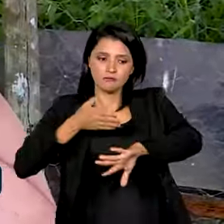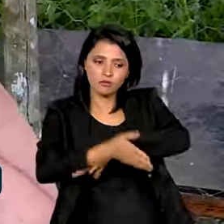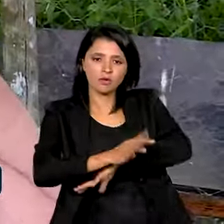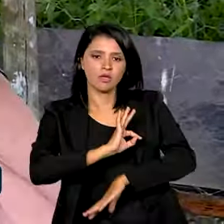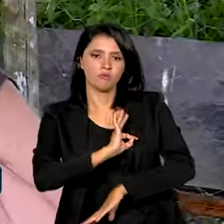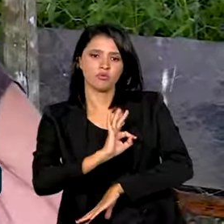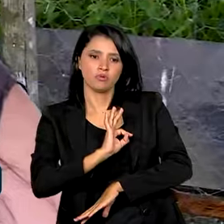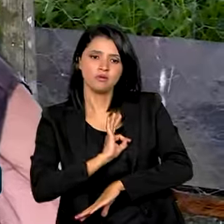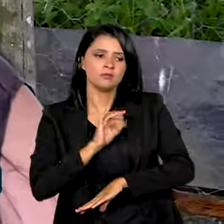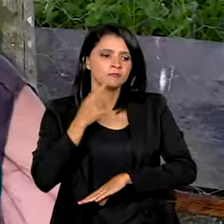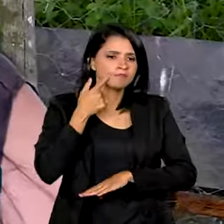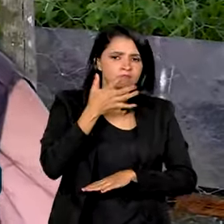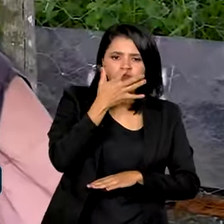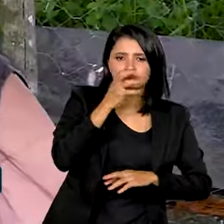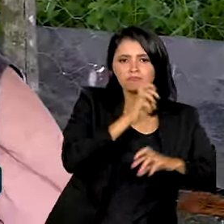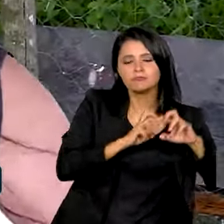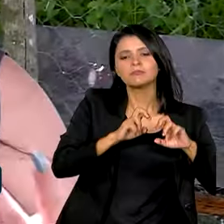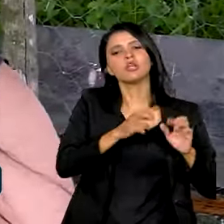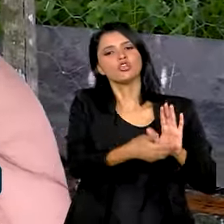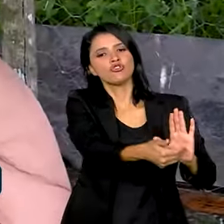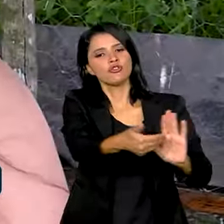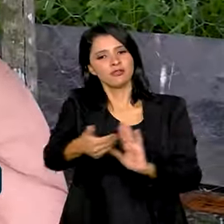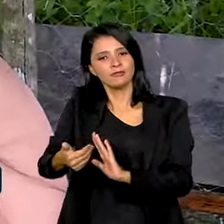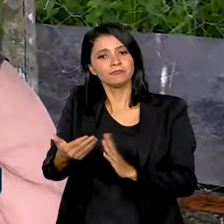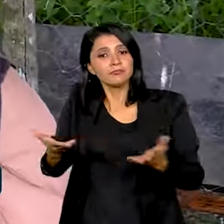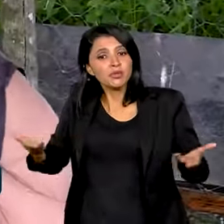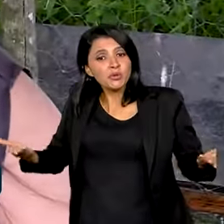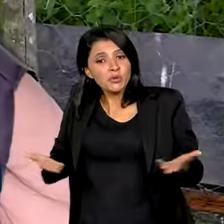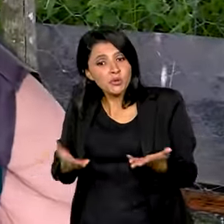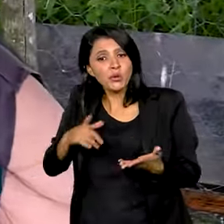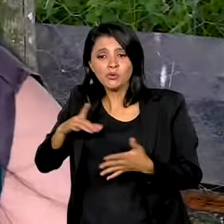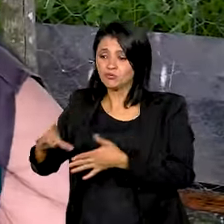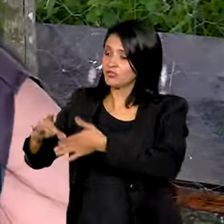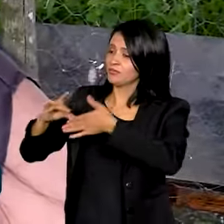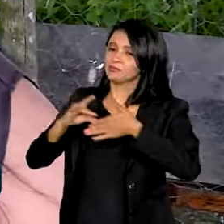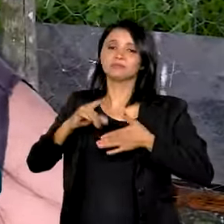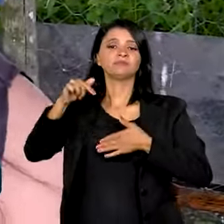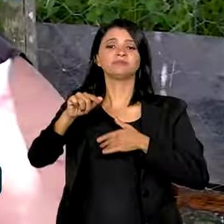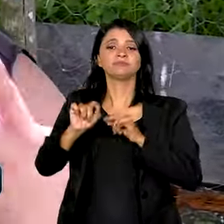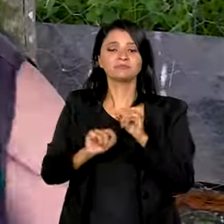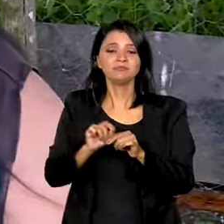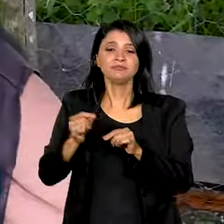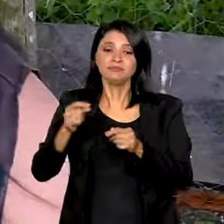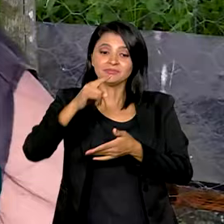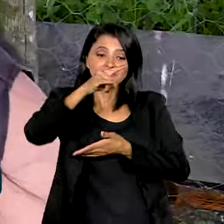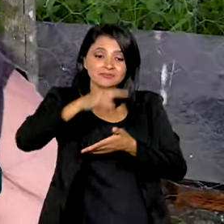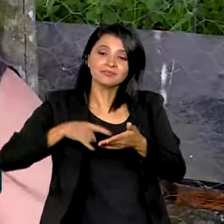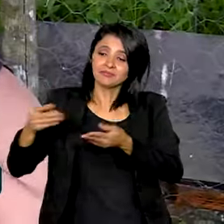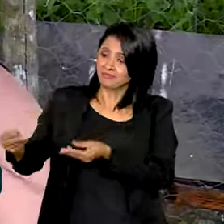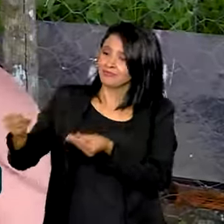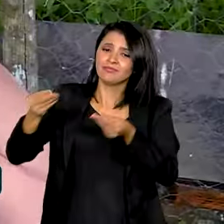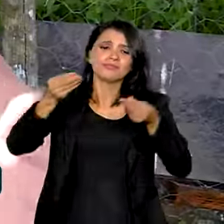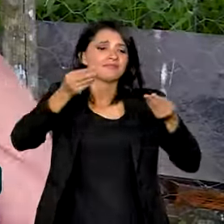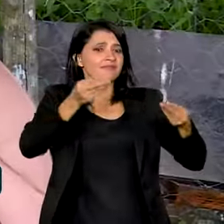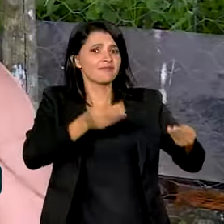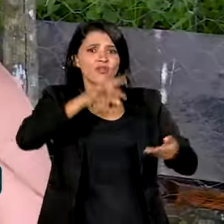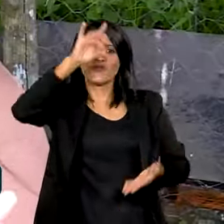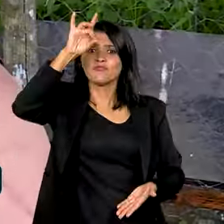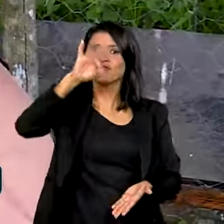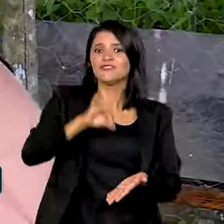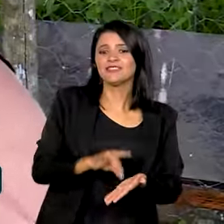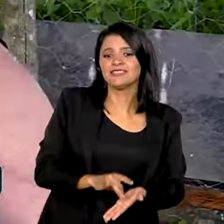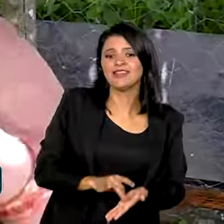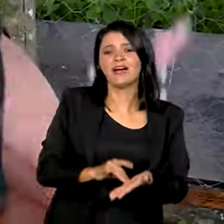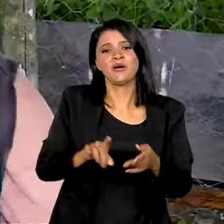toda essa operação. E hoje a gente trazia aqui, né, essa entrega é uma entrega oficial